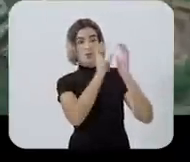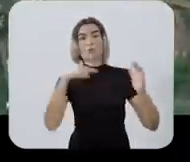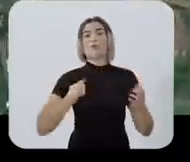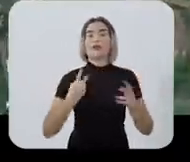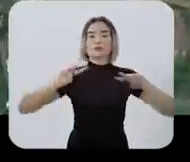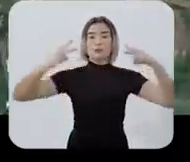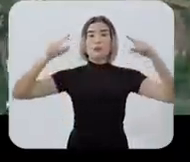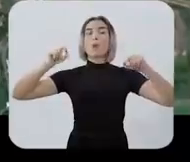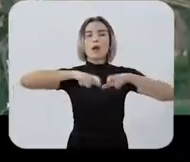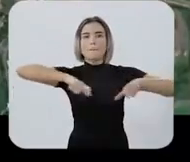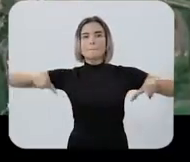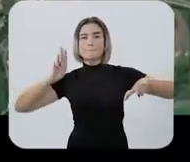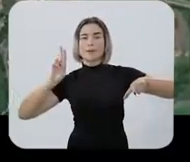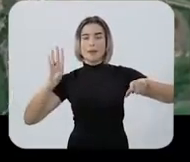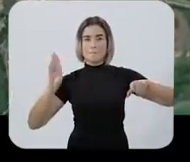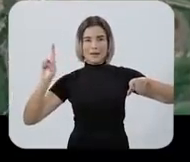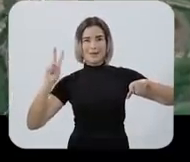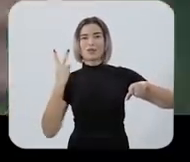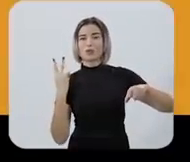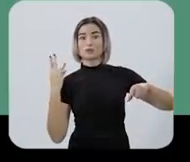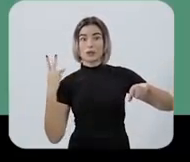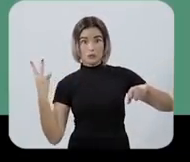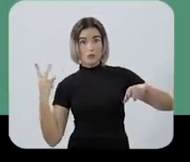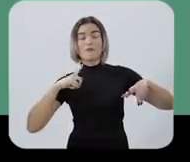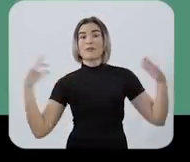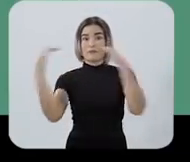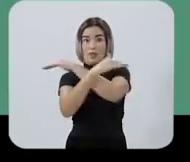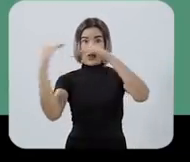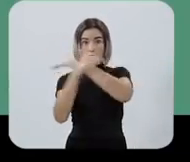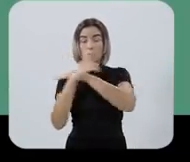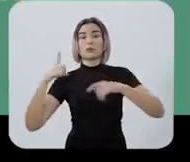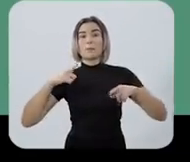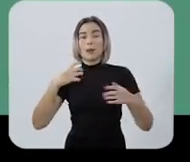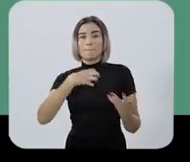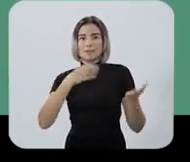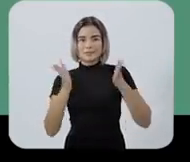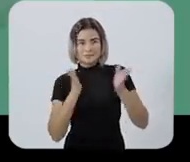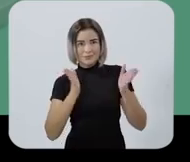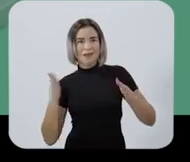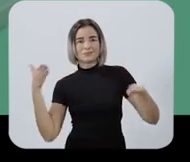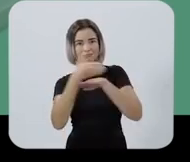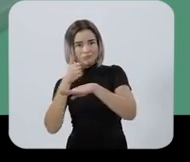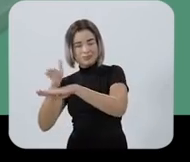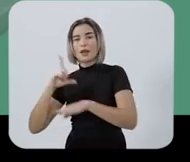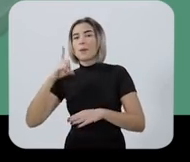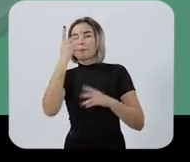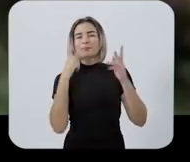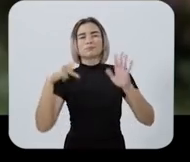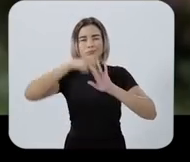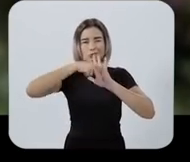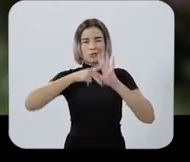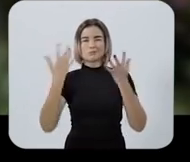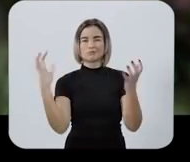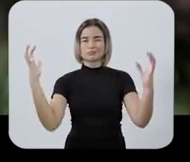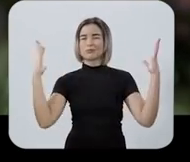triplicar esse trecho da BR-232, que também vai ter viadutos de retorno, passarelas com acessibilidade e um projeto paisagístico.